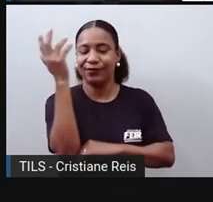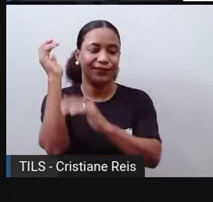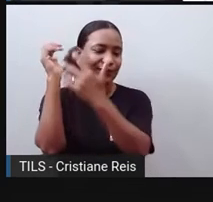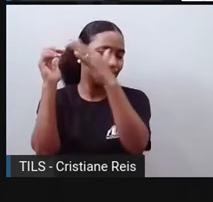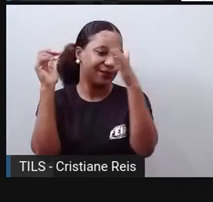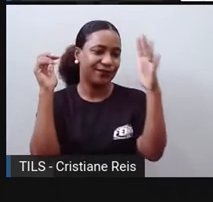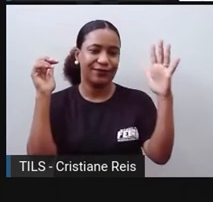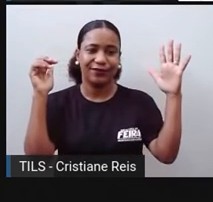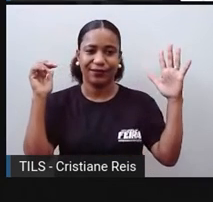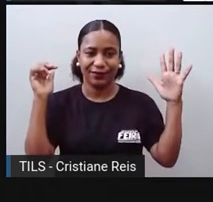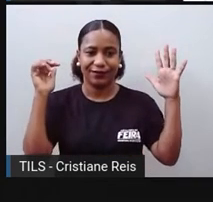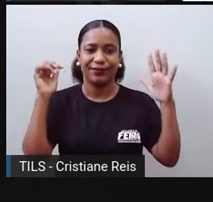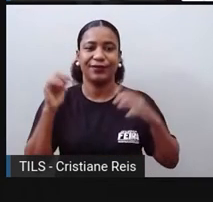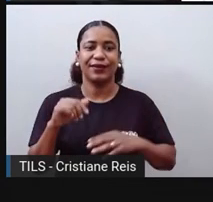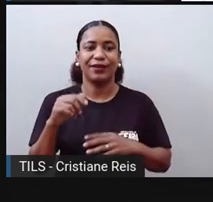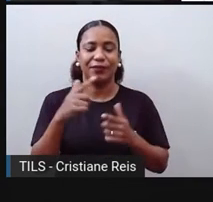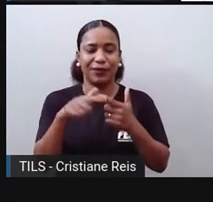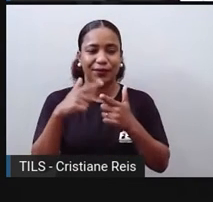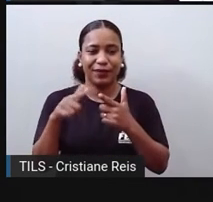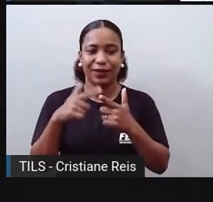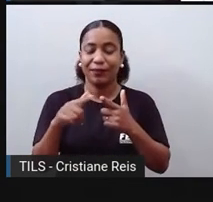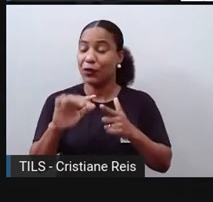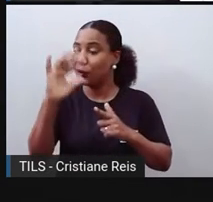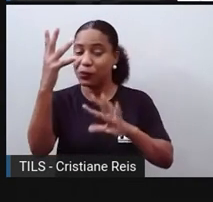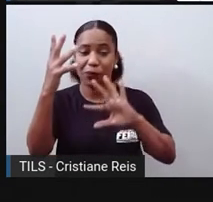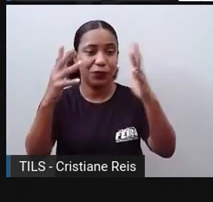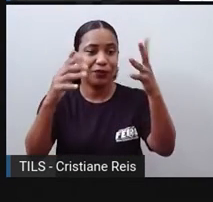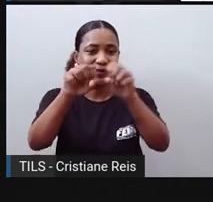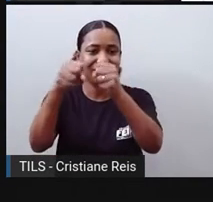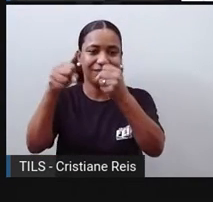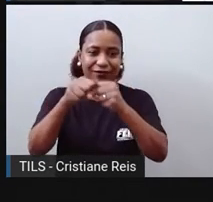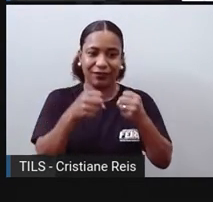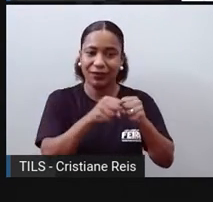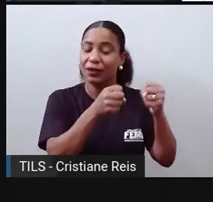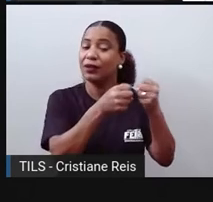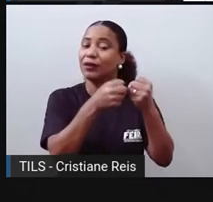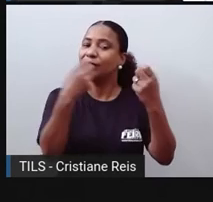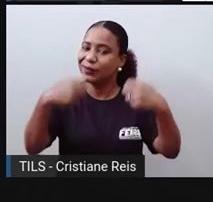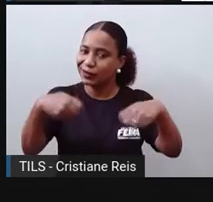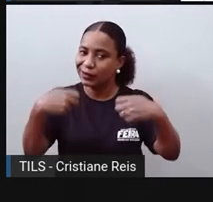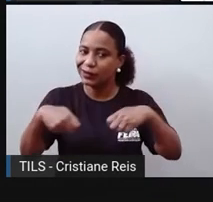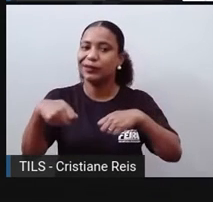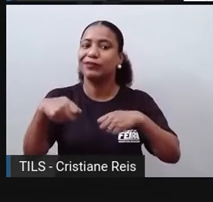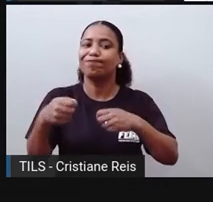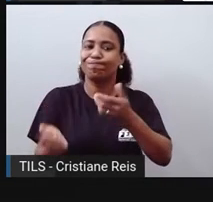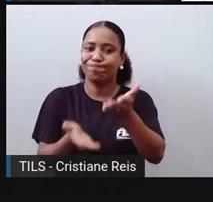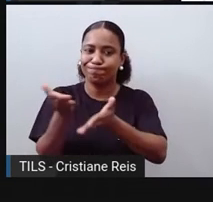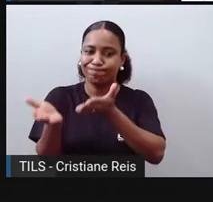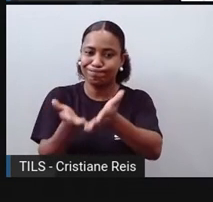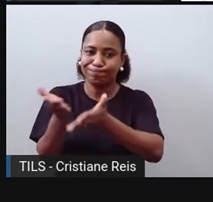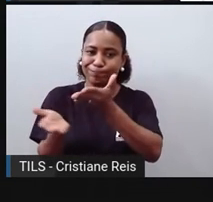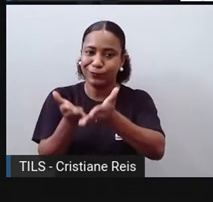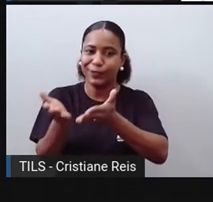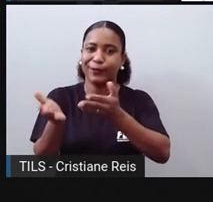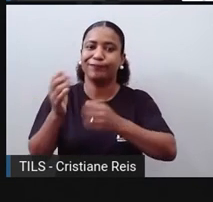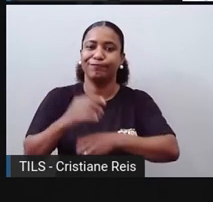muitos outros problemas naturais que também precisam ser administrados aí, nesse espaço.